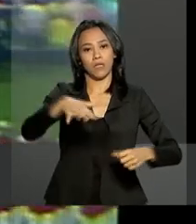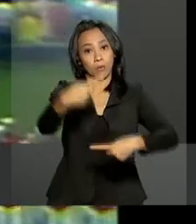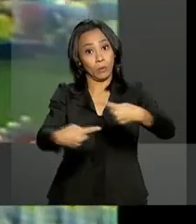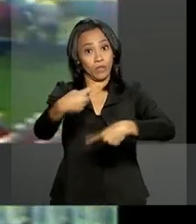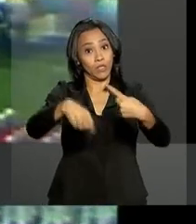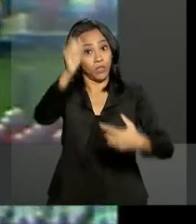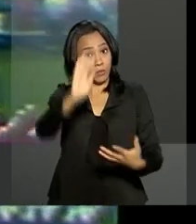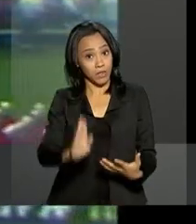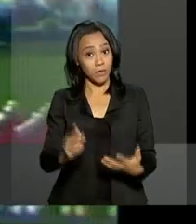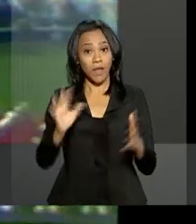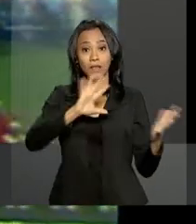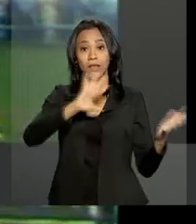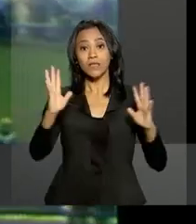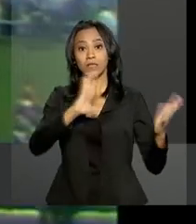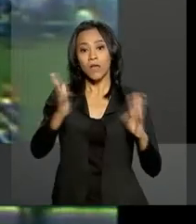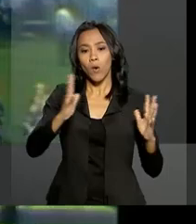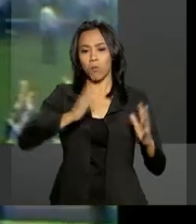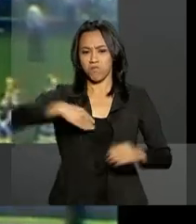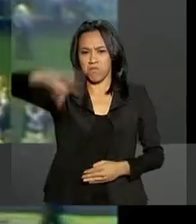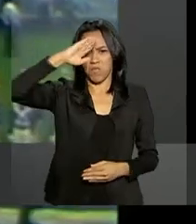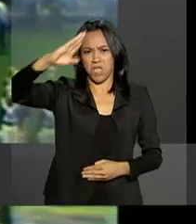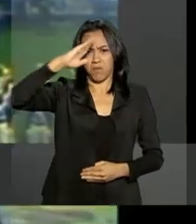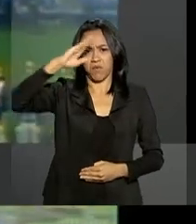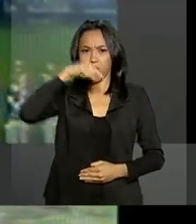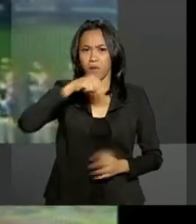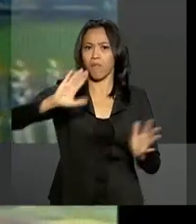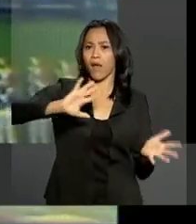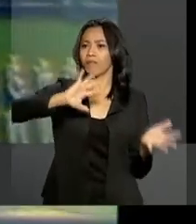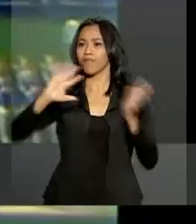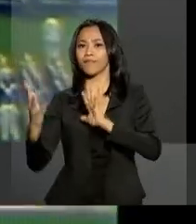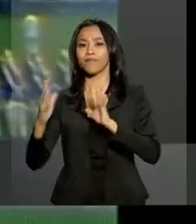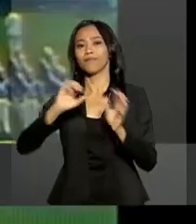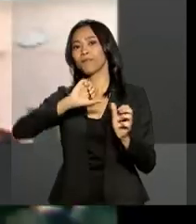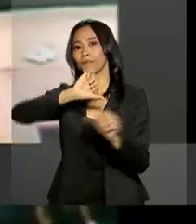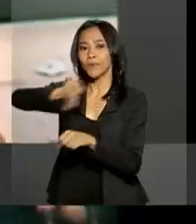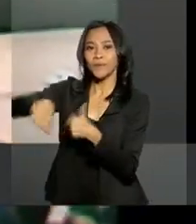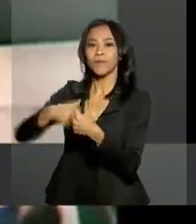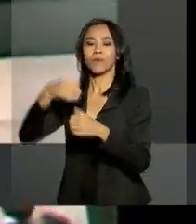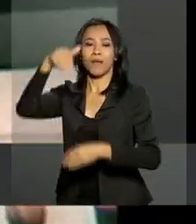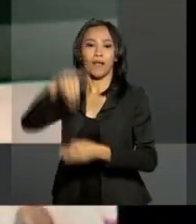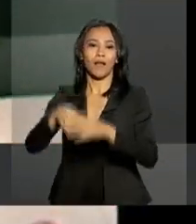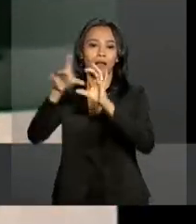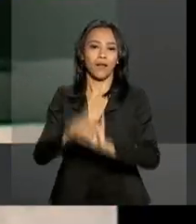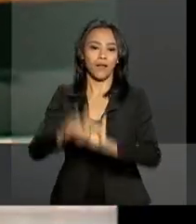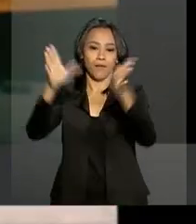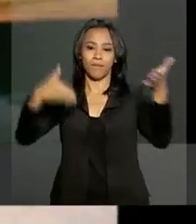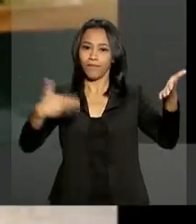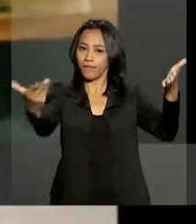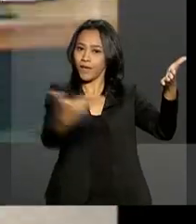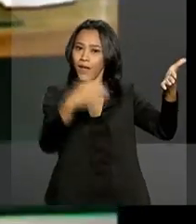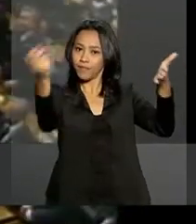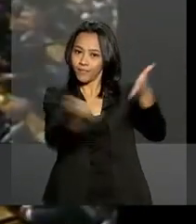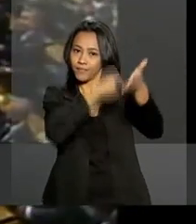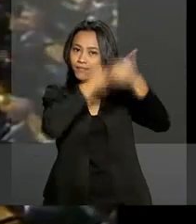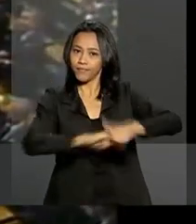Brasil. A transição da ditadura militar para a democracia. Declaro promulgada